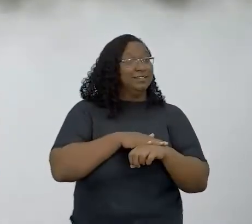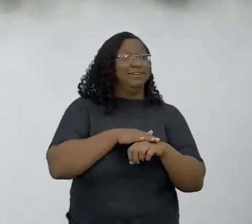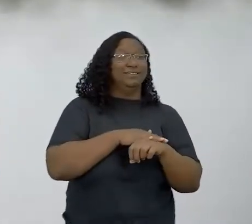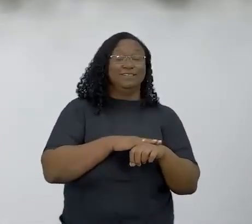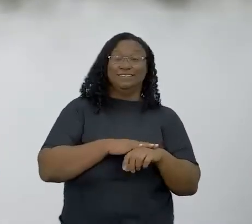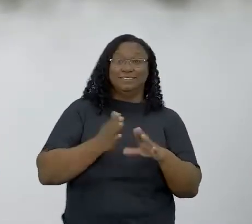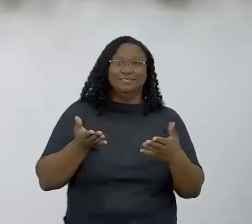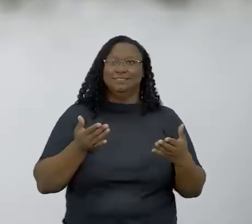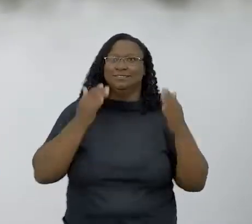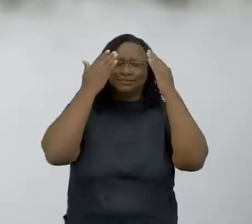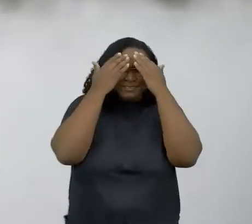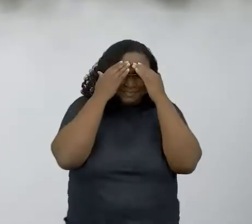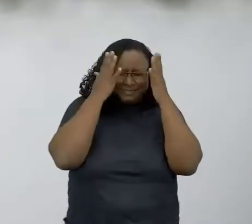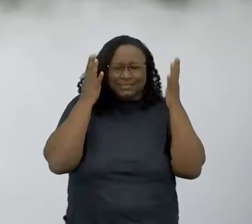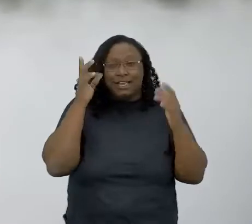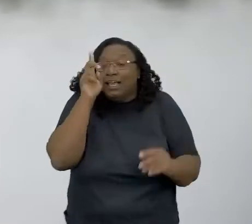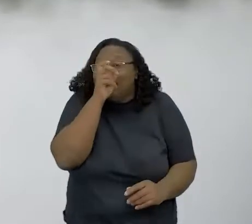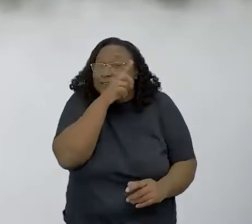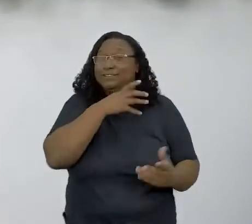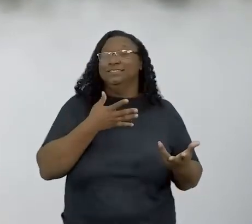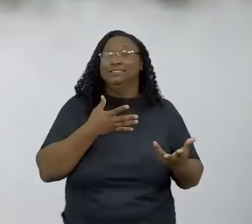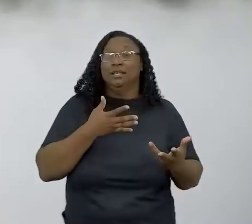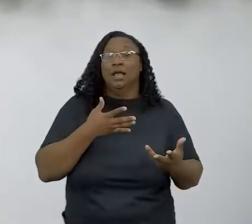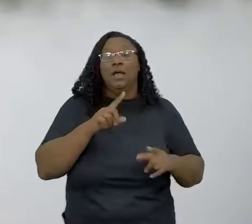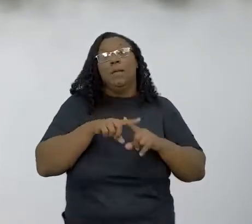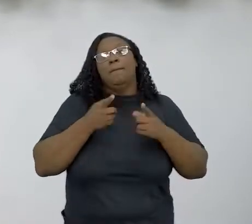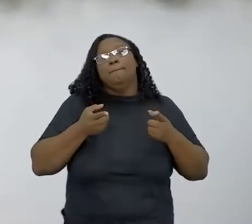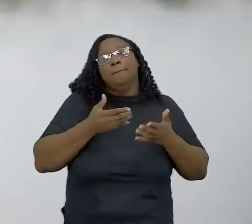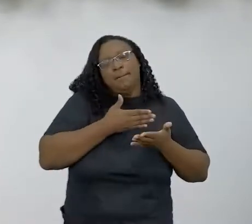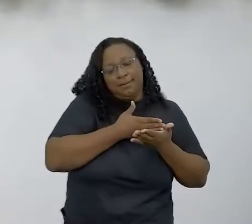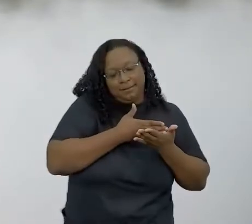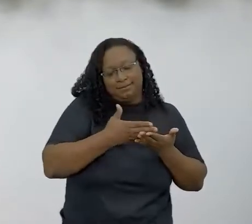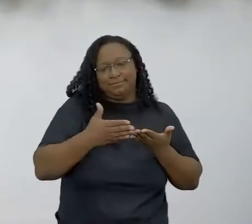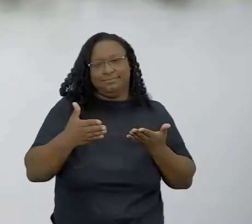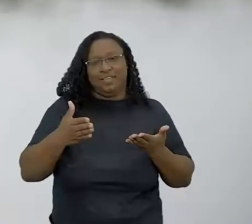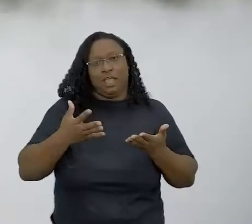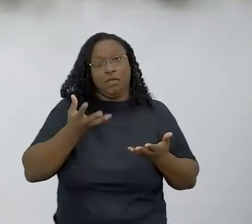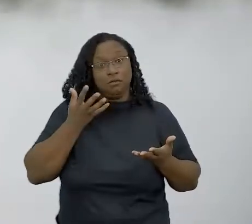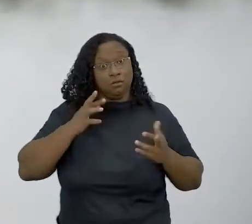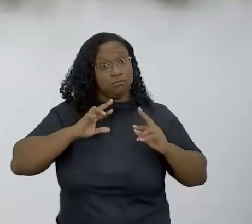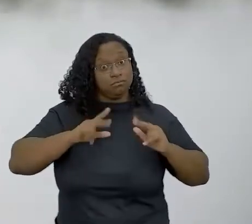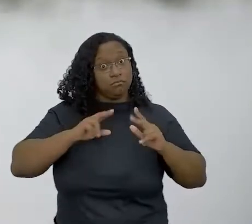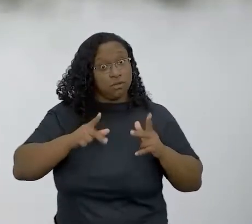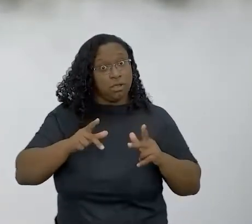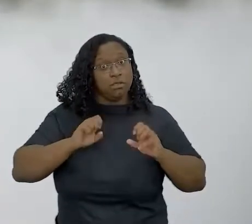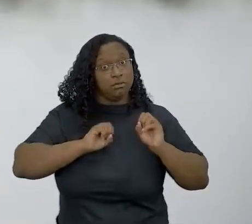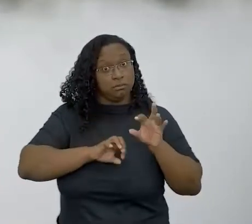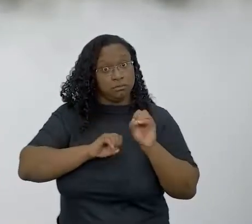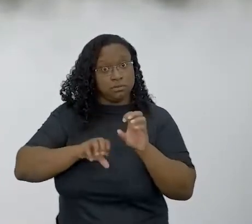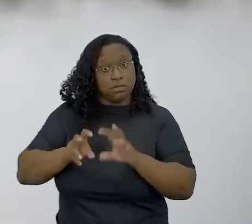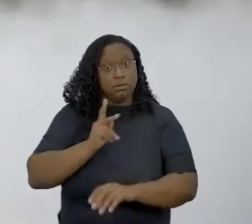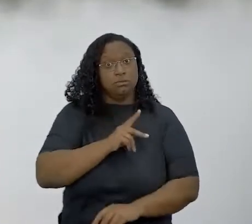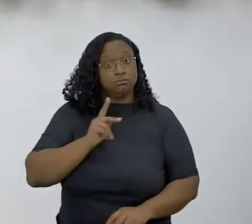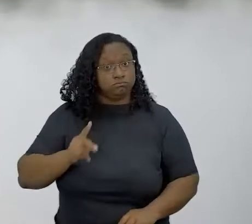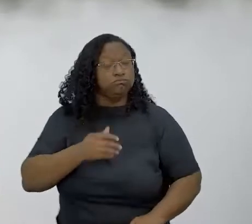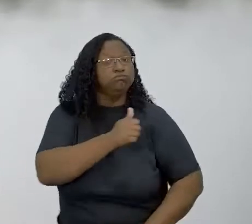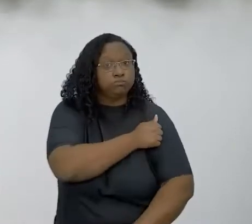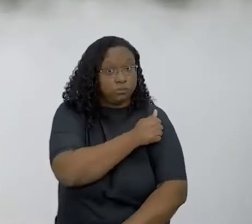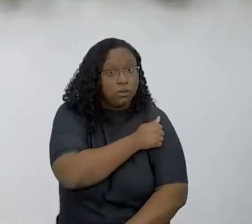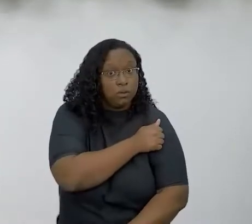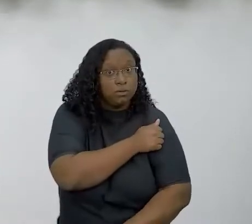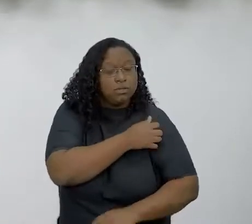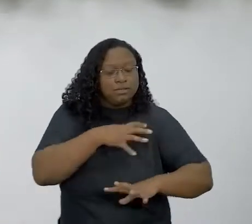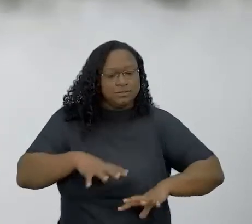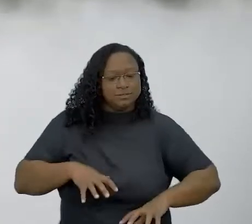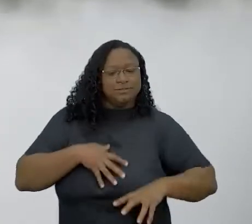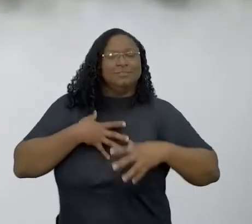disso, né? Como eu tenho dificuldade. Então, assim, mas a minha iniciativa, o meu querer fazer a diferença na educação e para os meus alunos me motivou. Foi